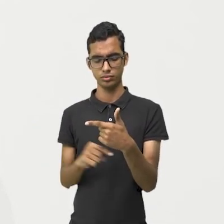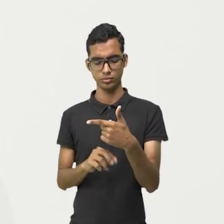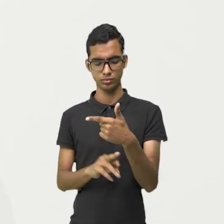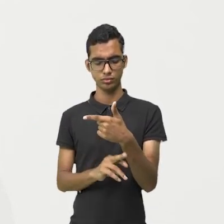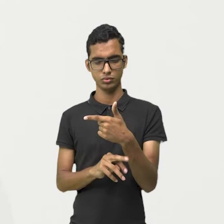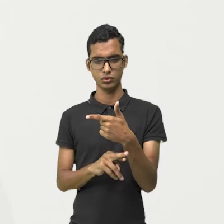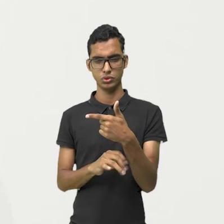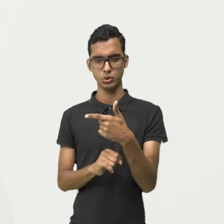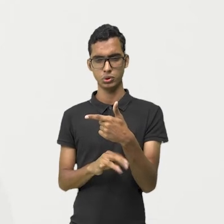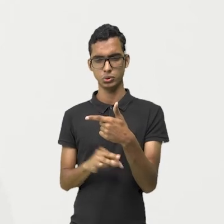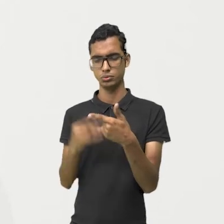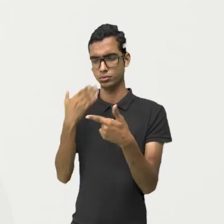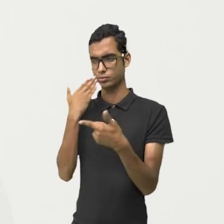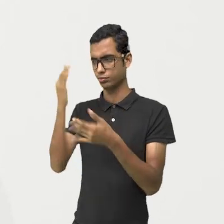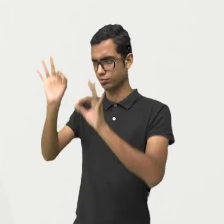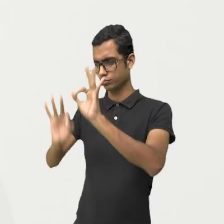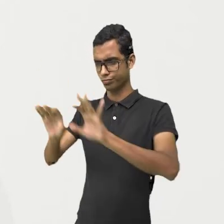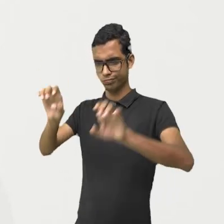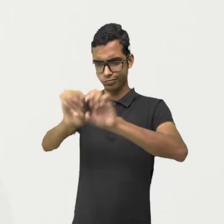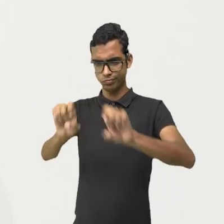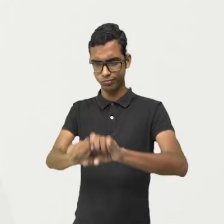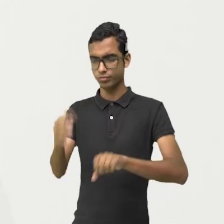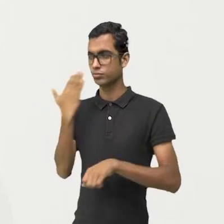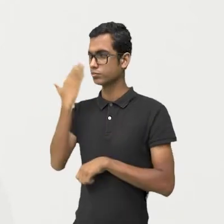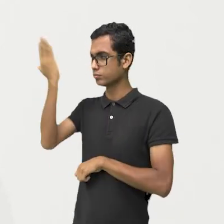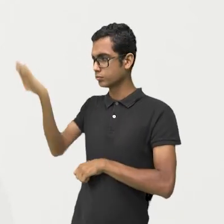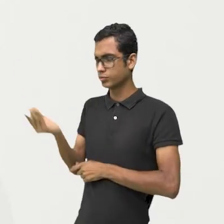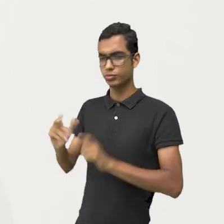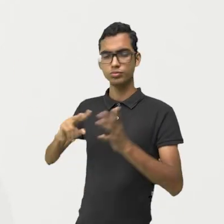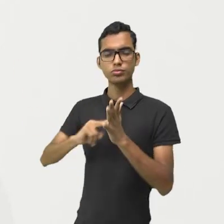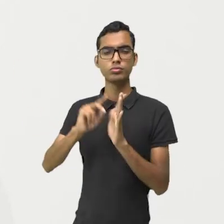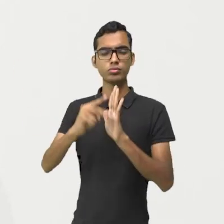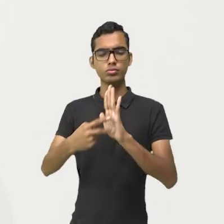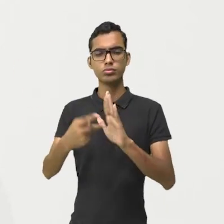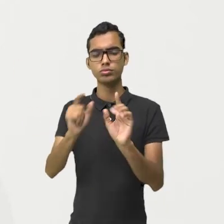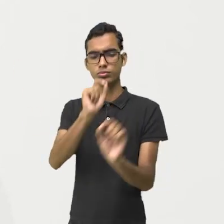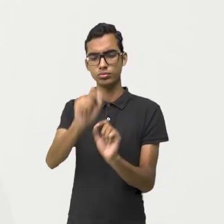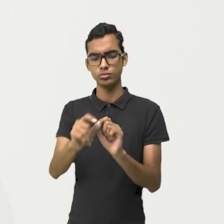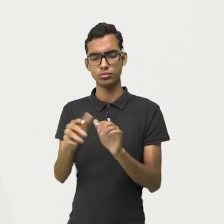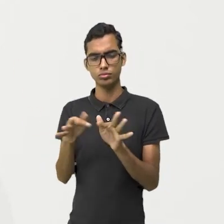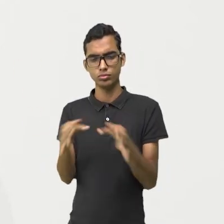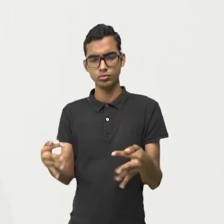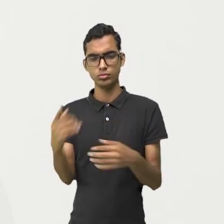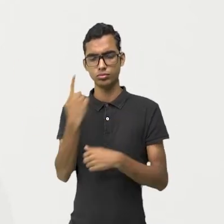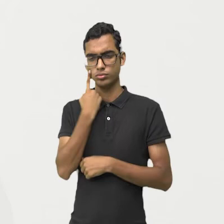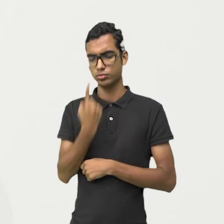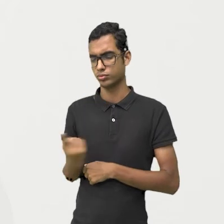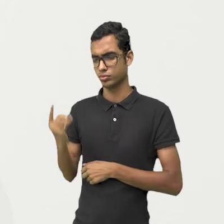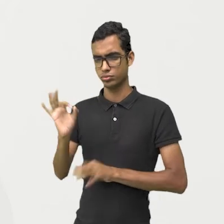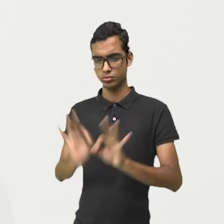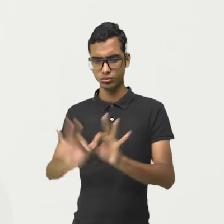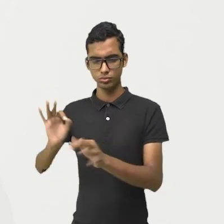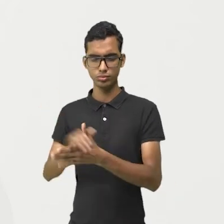né? Essa estrutura aqui, pessoal, ela simplesmente é assim. Você vai fazer de, ó,